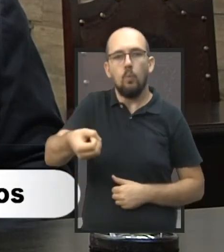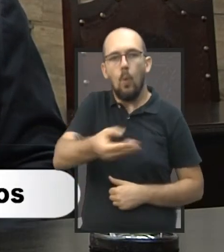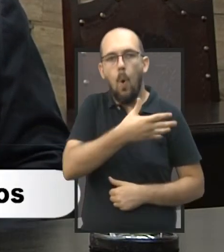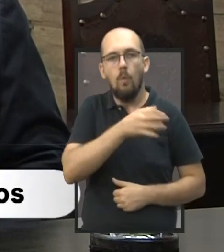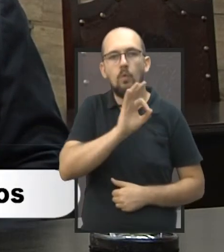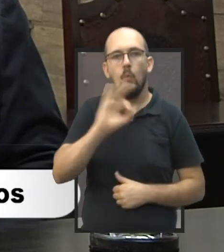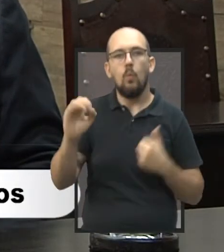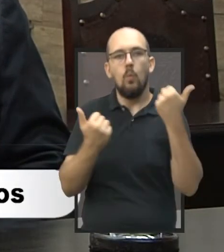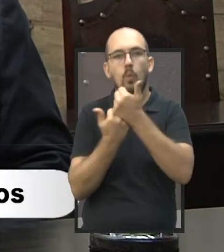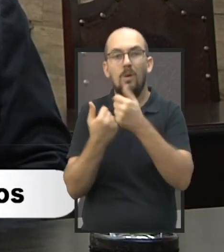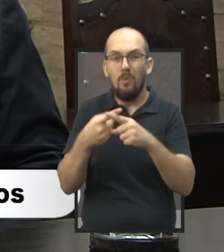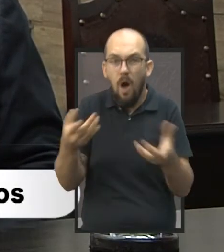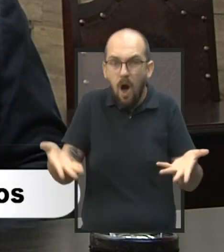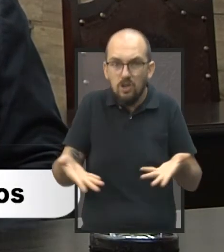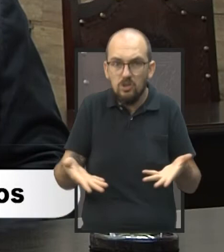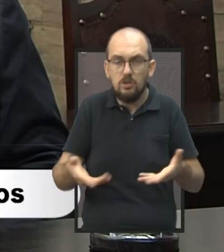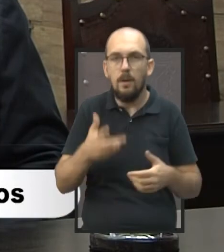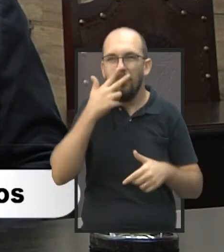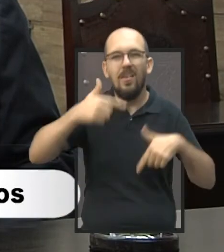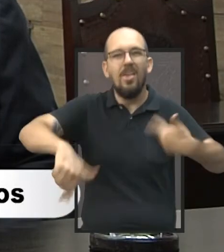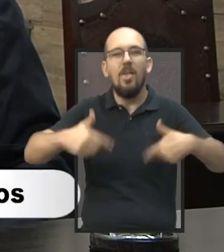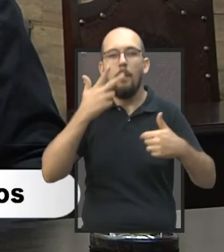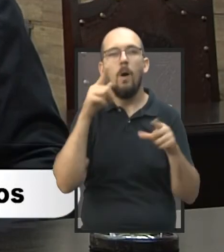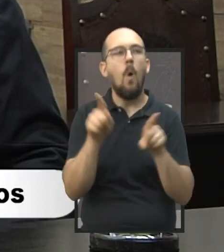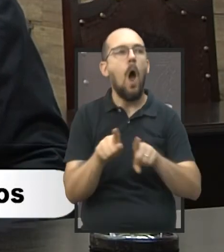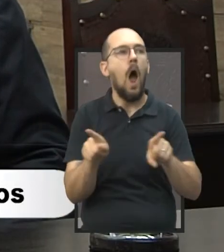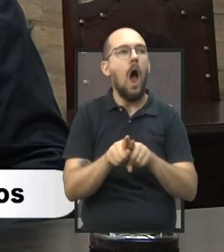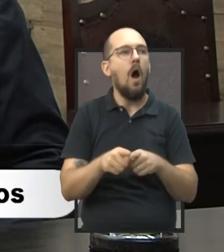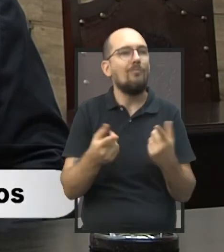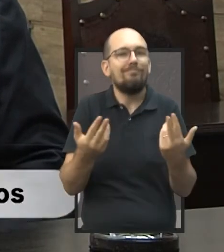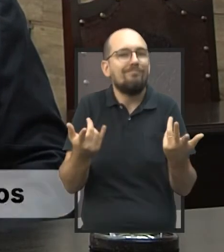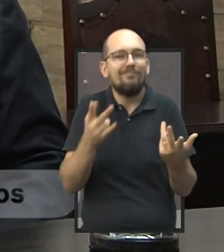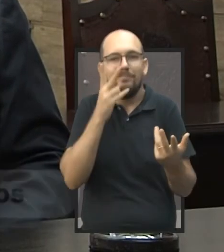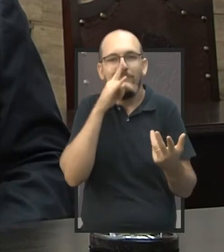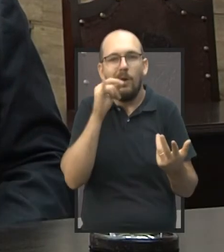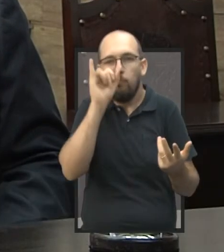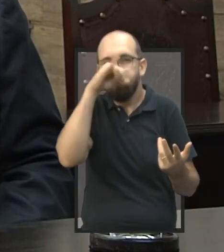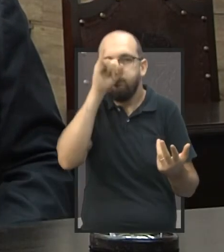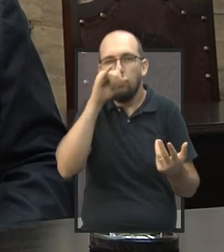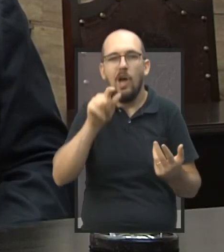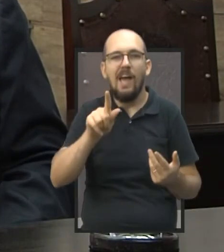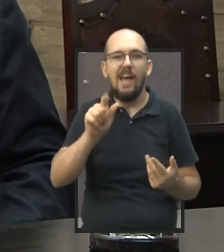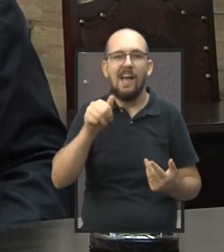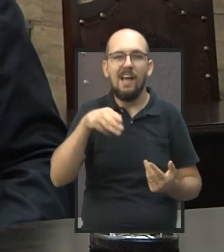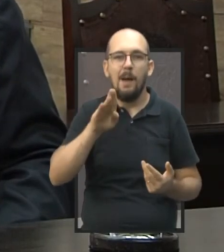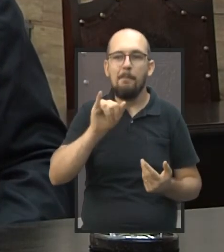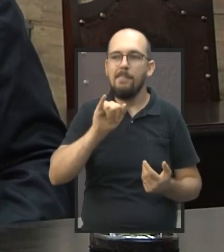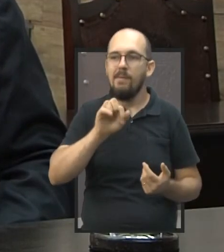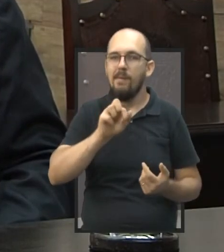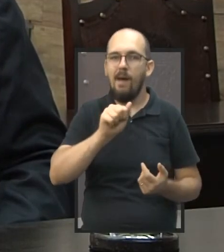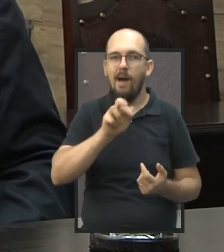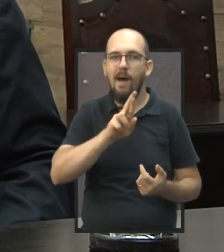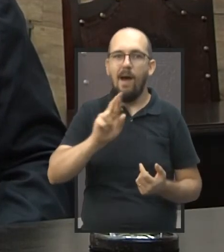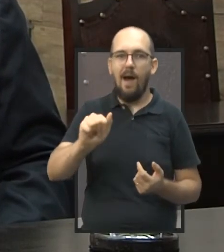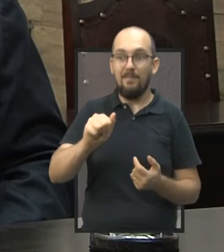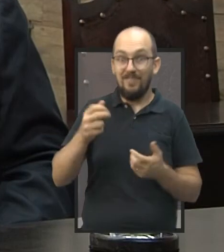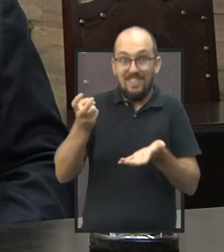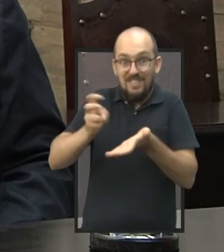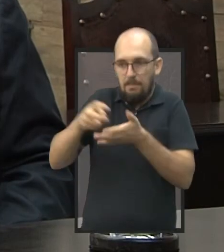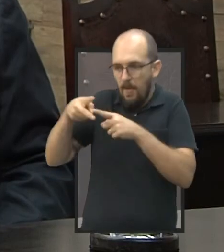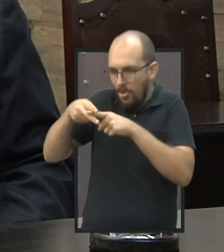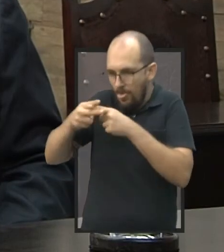situação que está hoje, a gente está trabalhando meio que na gambiarra. Está arrumando a ambulância de manhã para ver se ela volta a funcionar à tarde.